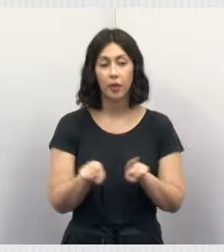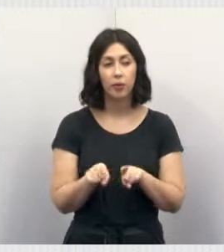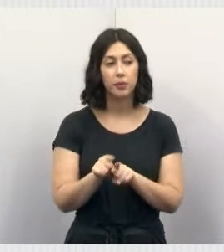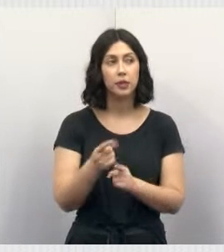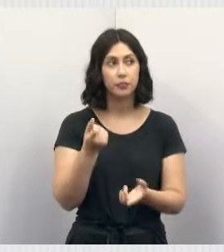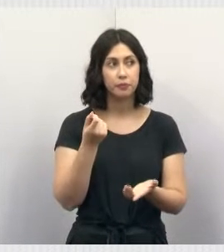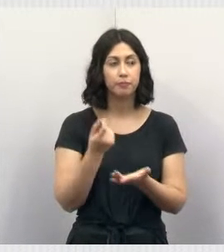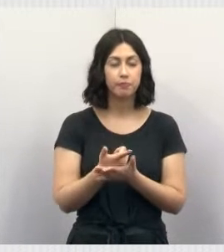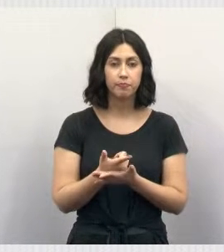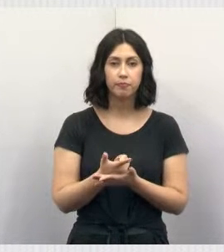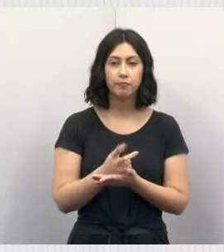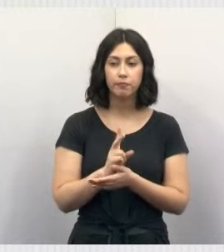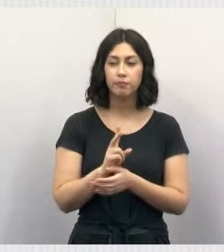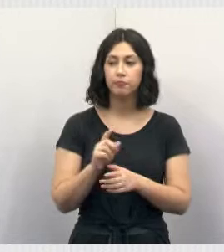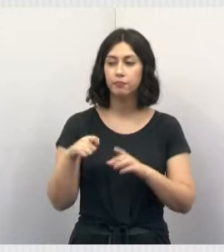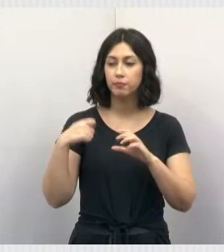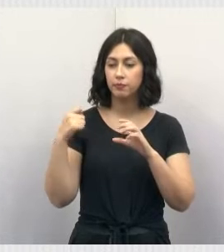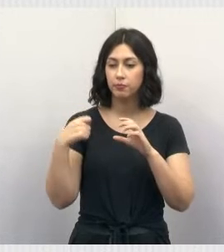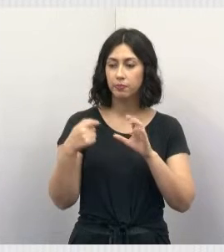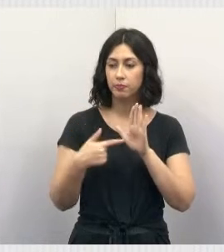emenda. Pode colocar o vídeo, por favor.